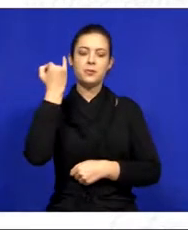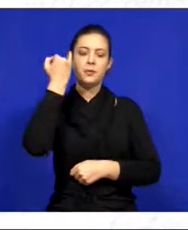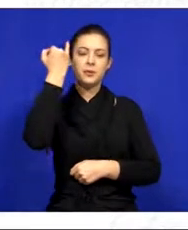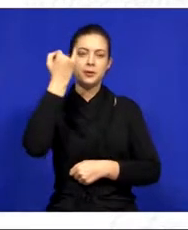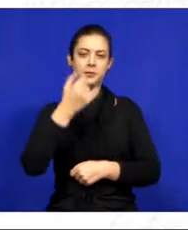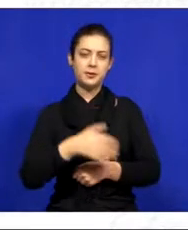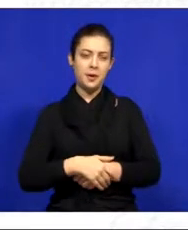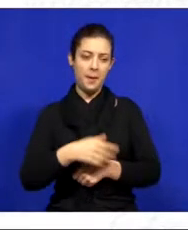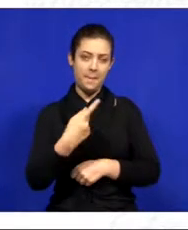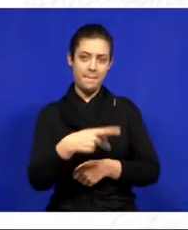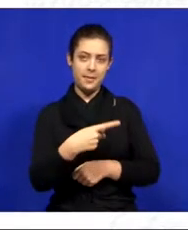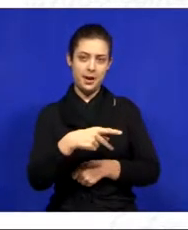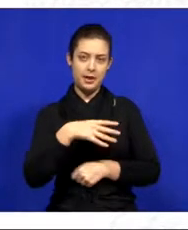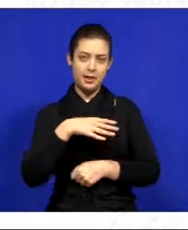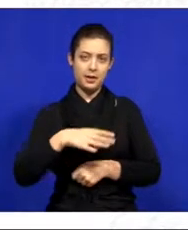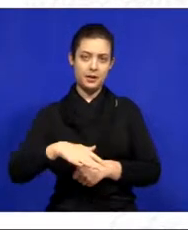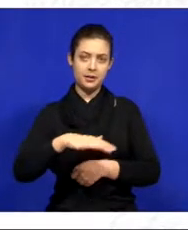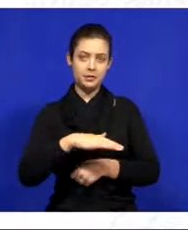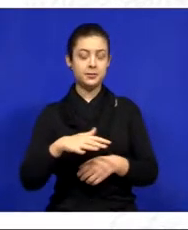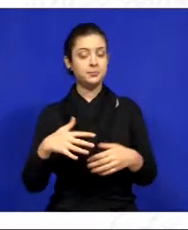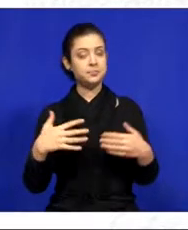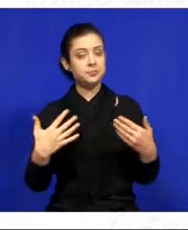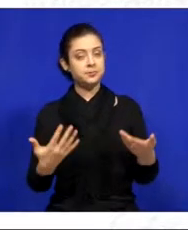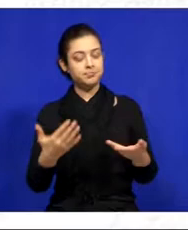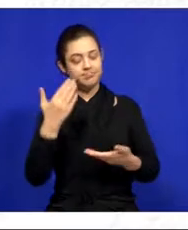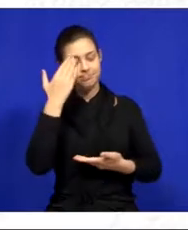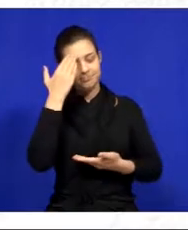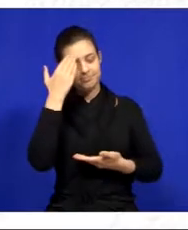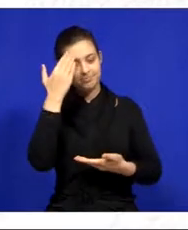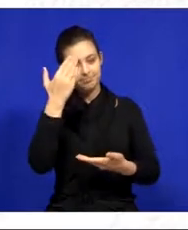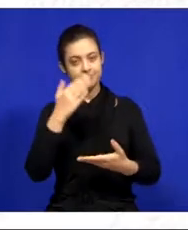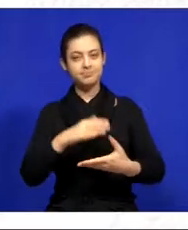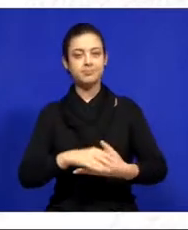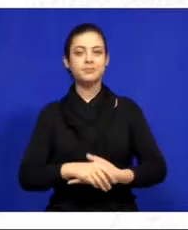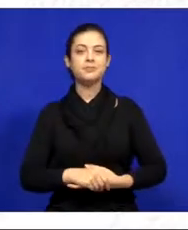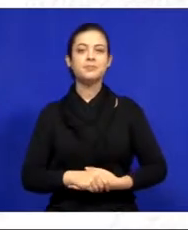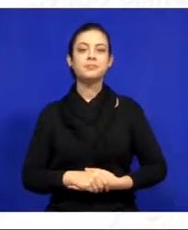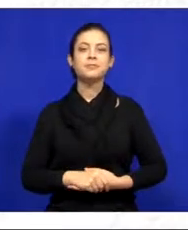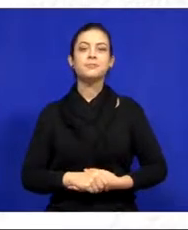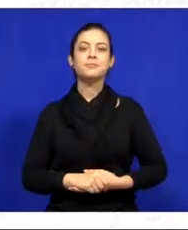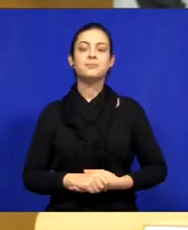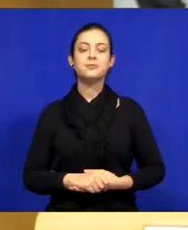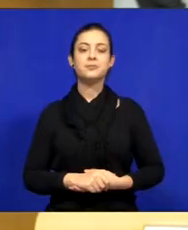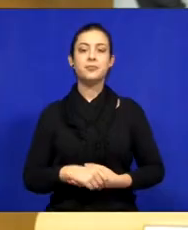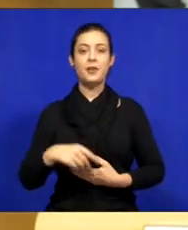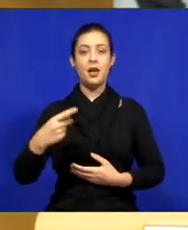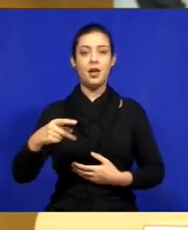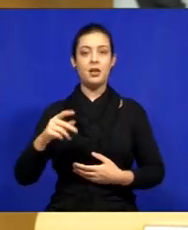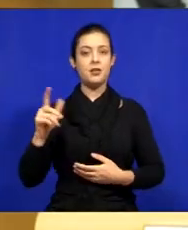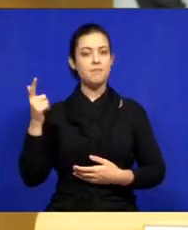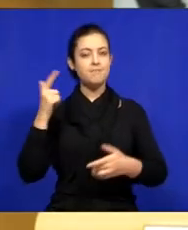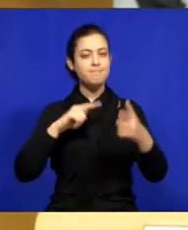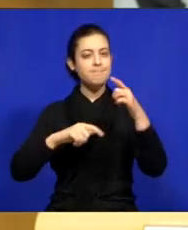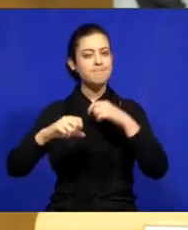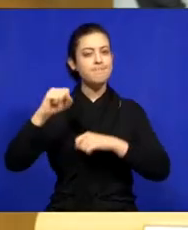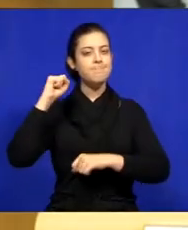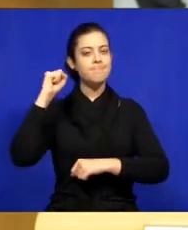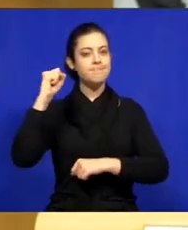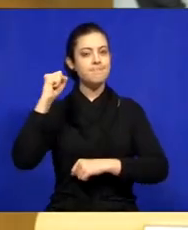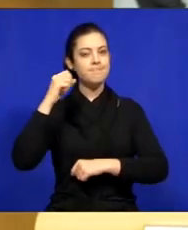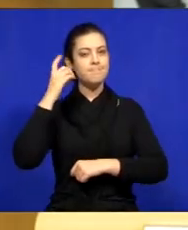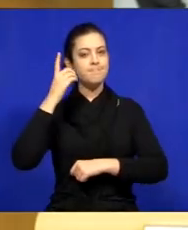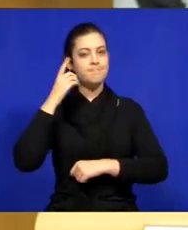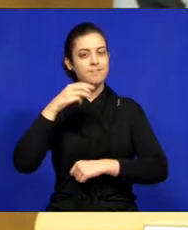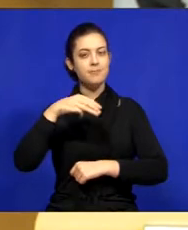para a nossa cidade. Então, muito grato aí a essa conquista, conquista do